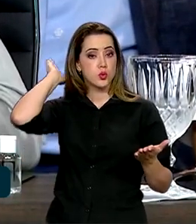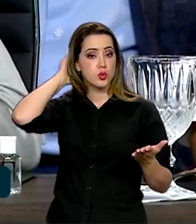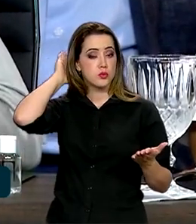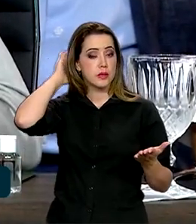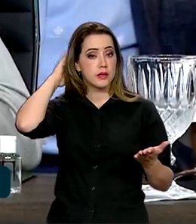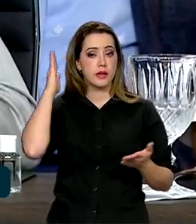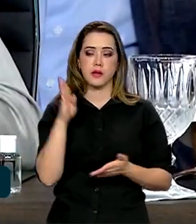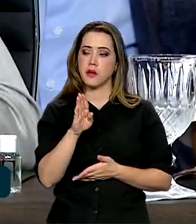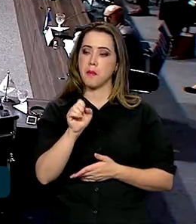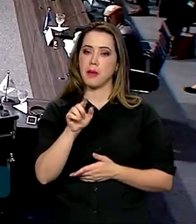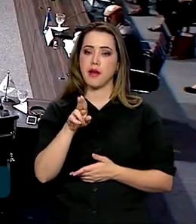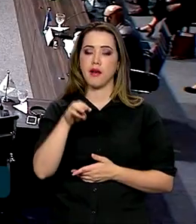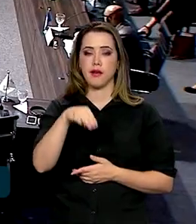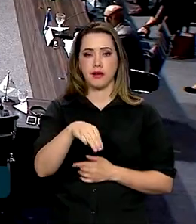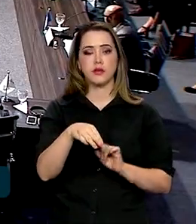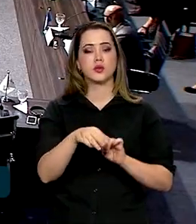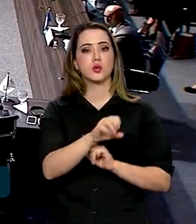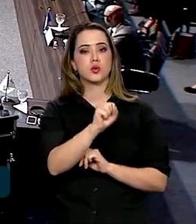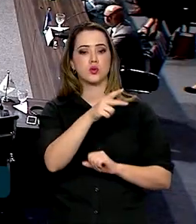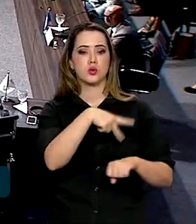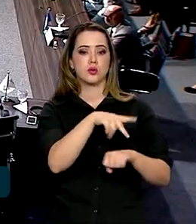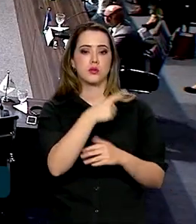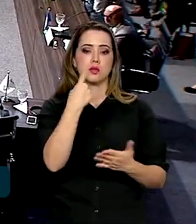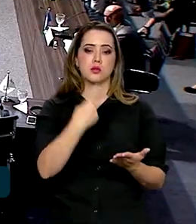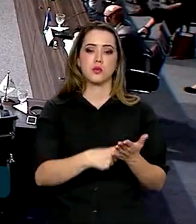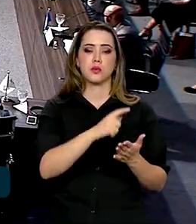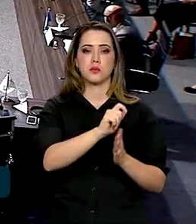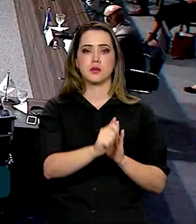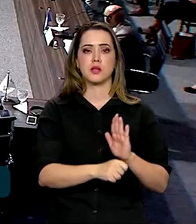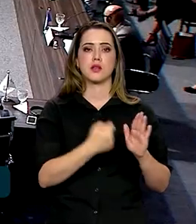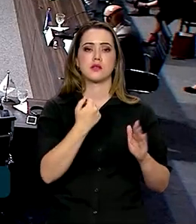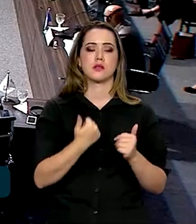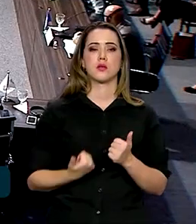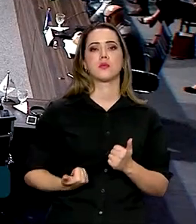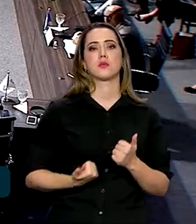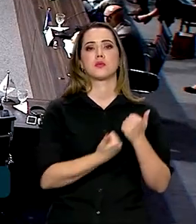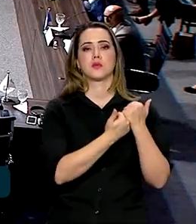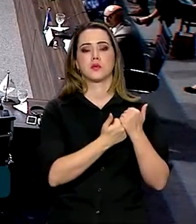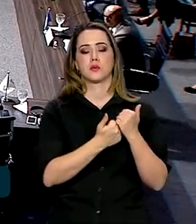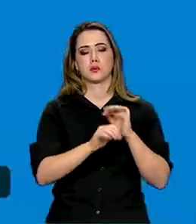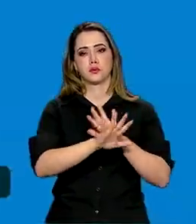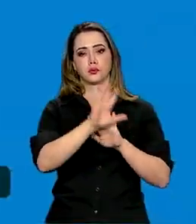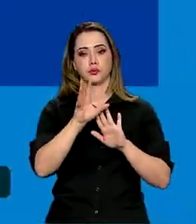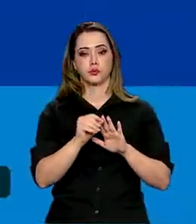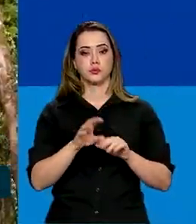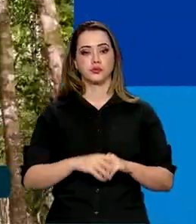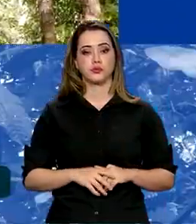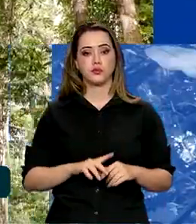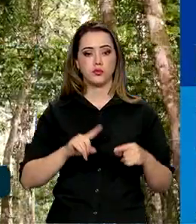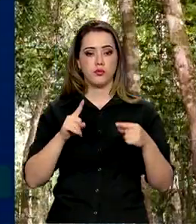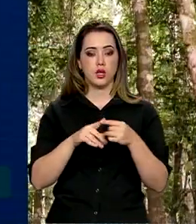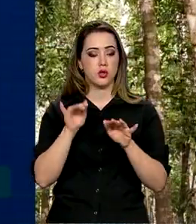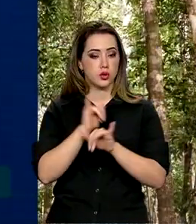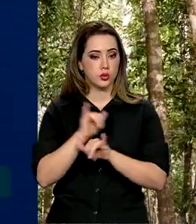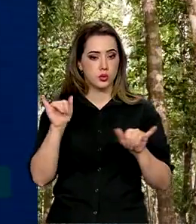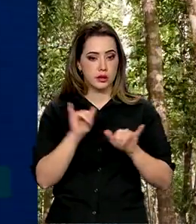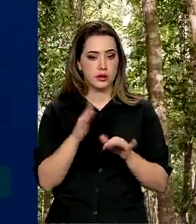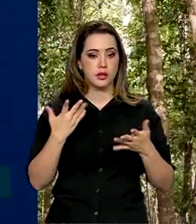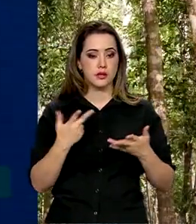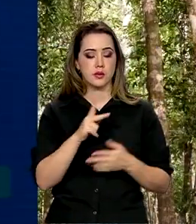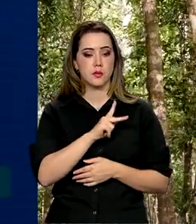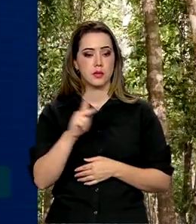entre os oito países que assinam o Tratado de Cooperação Amazônica. Segundo a declaração, os